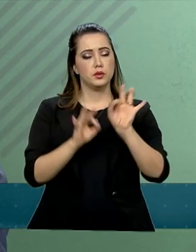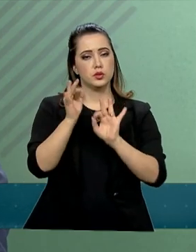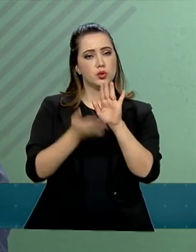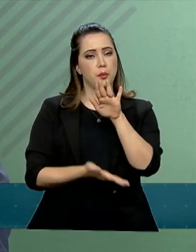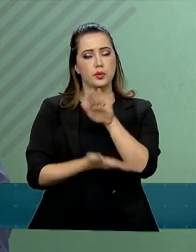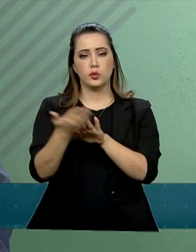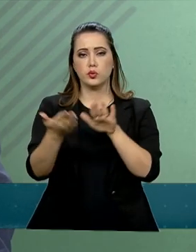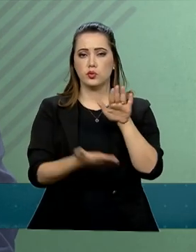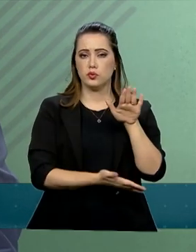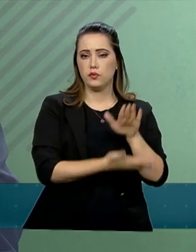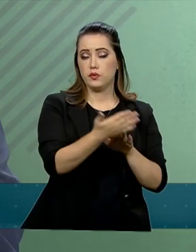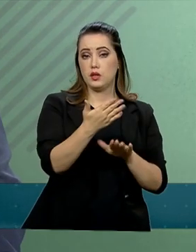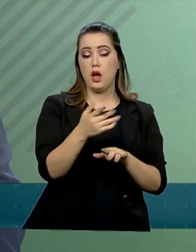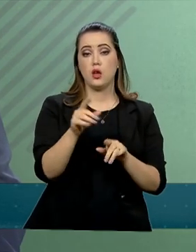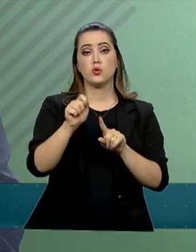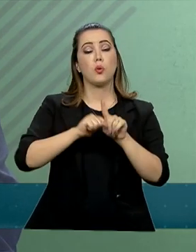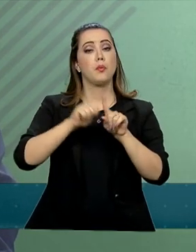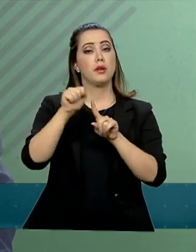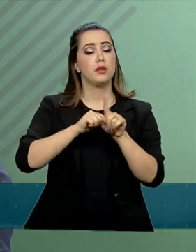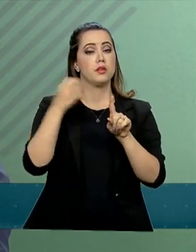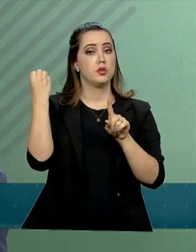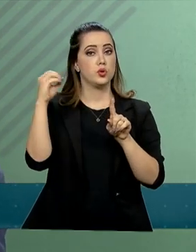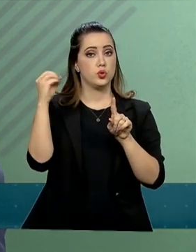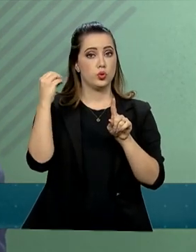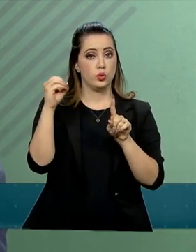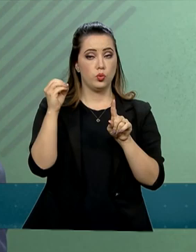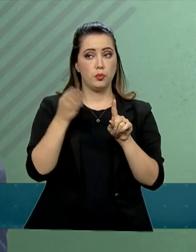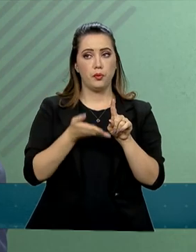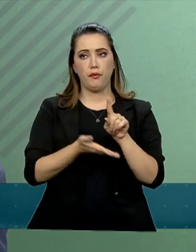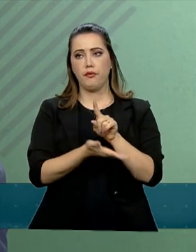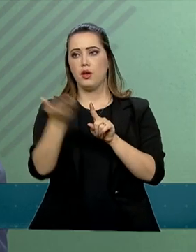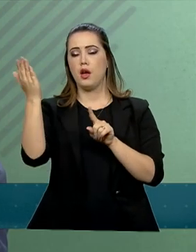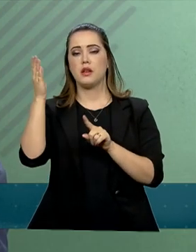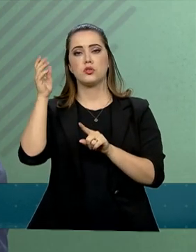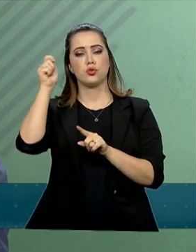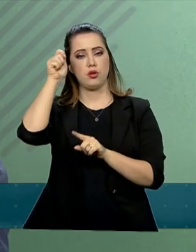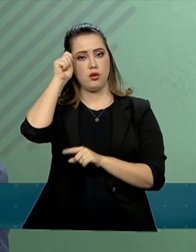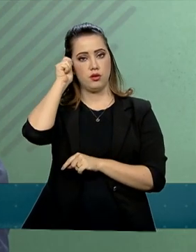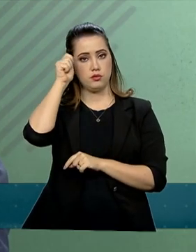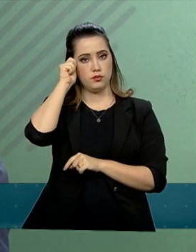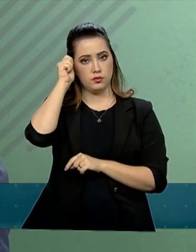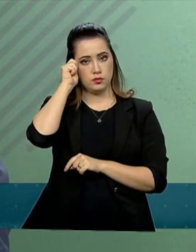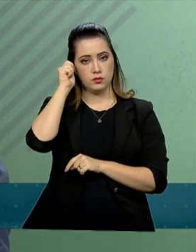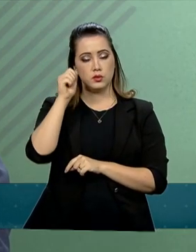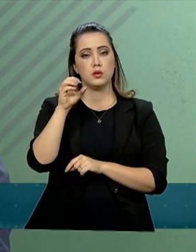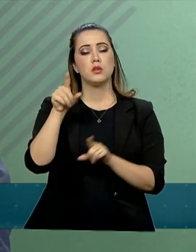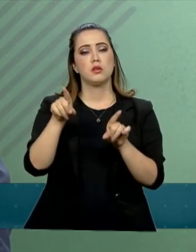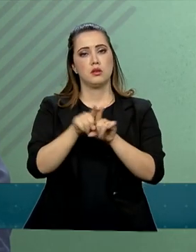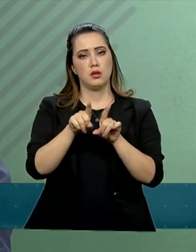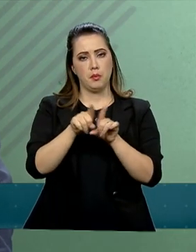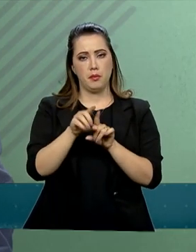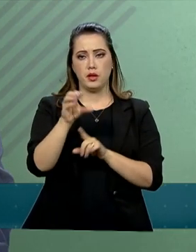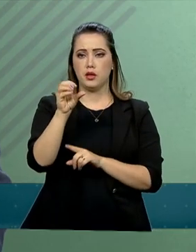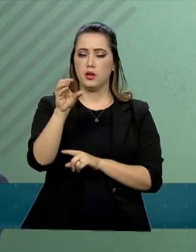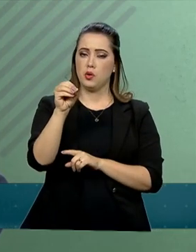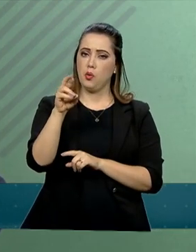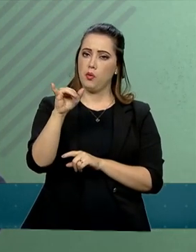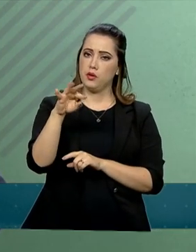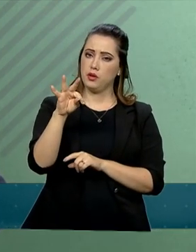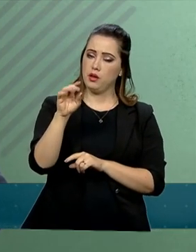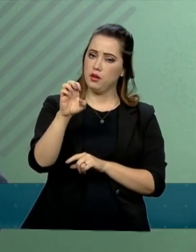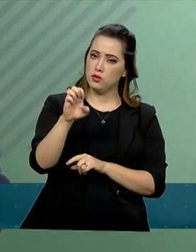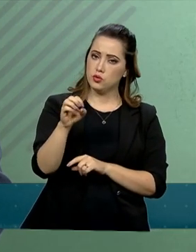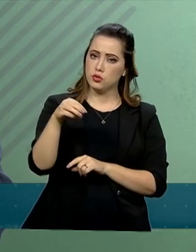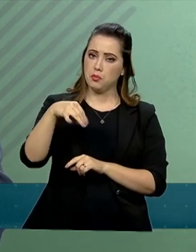viagem em outubro à Ásia e Oriente Médio. Às 16h,